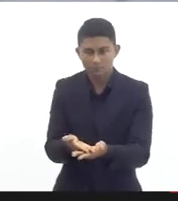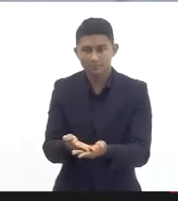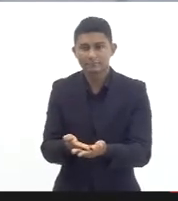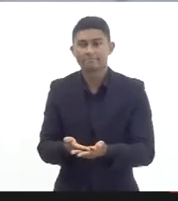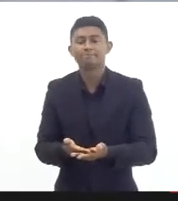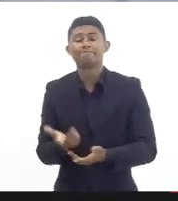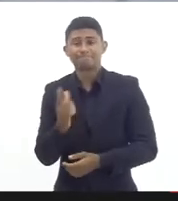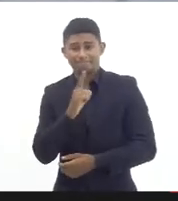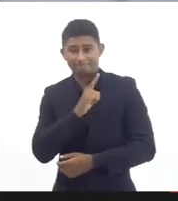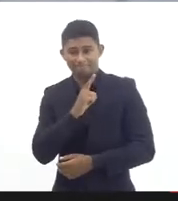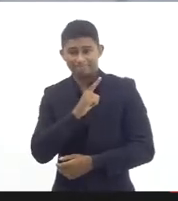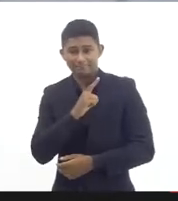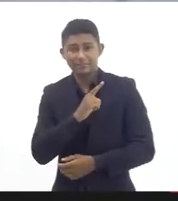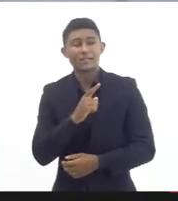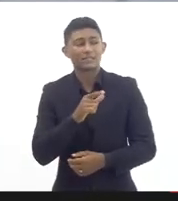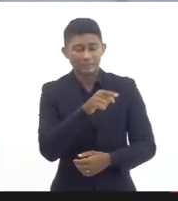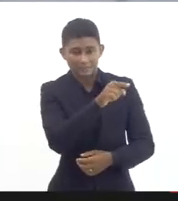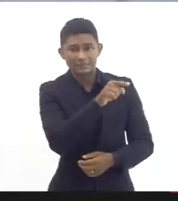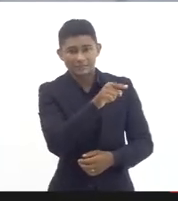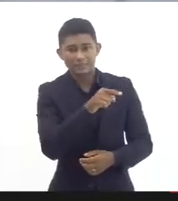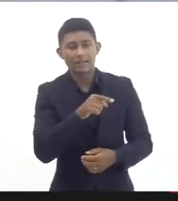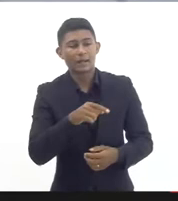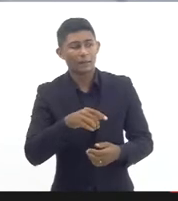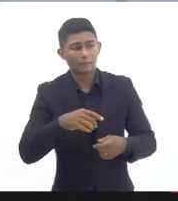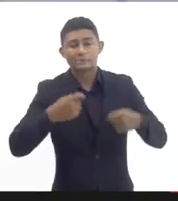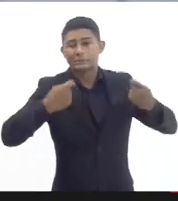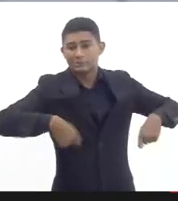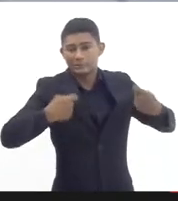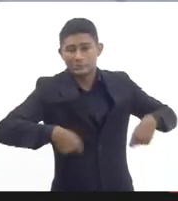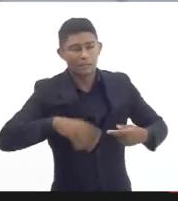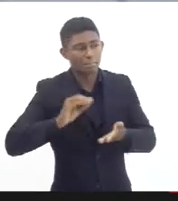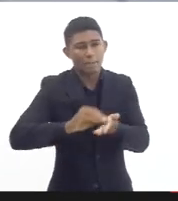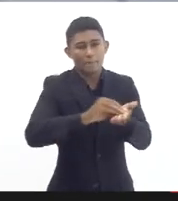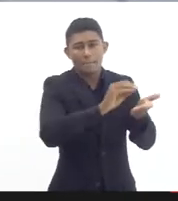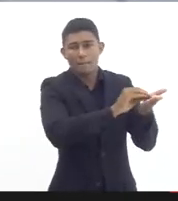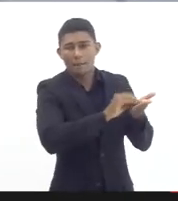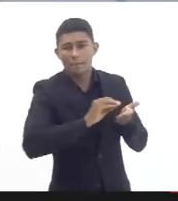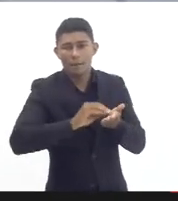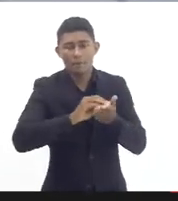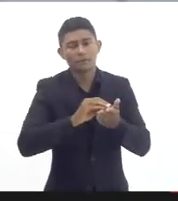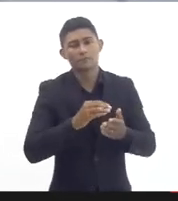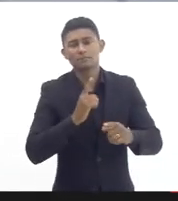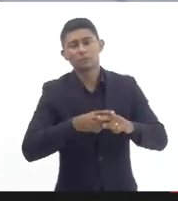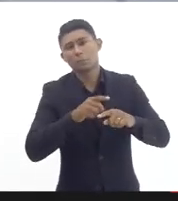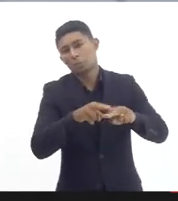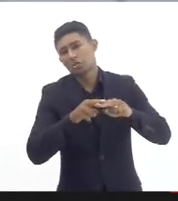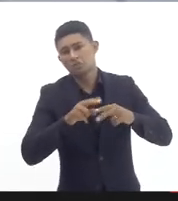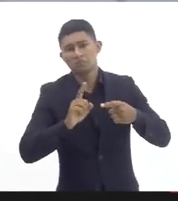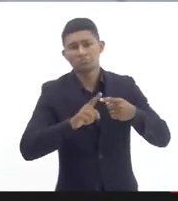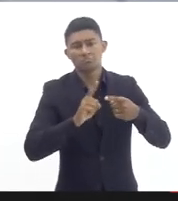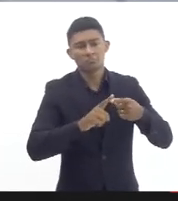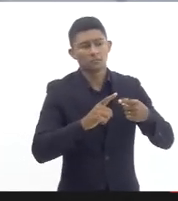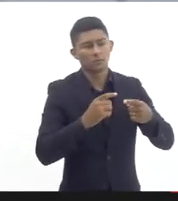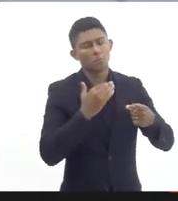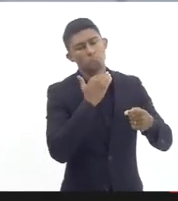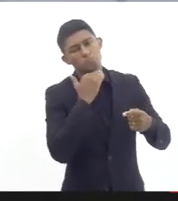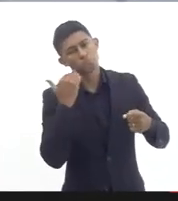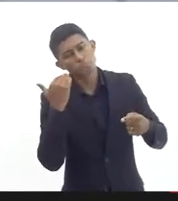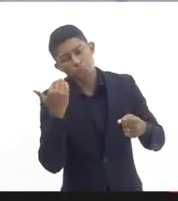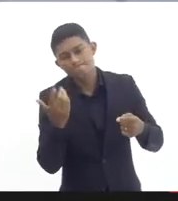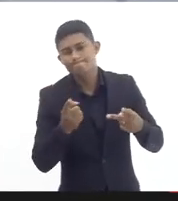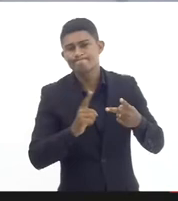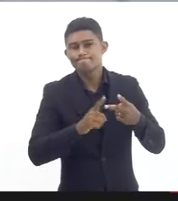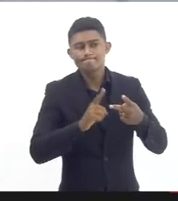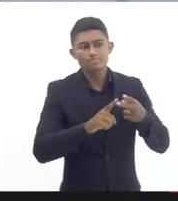carência de vacância considerando aposentadoria de edições de falecimentos exonerações a pedido são vacâncias